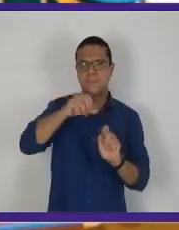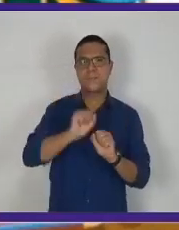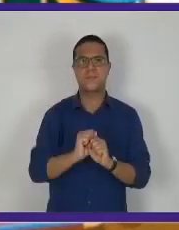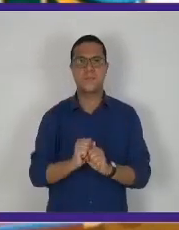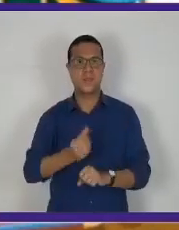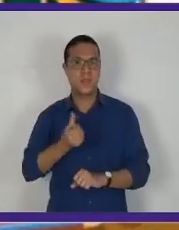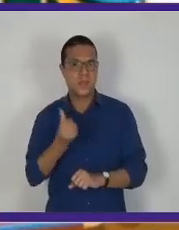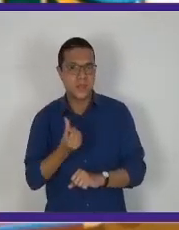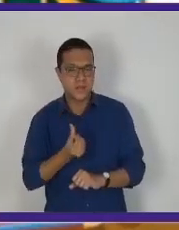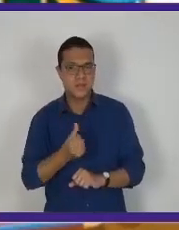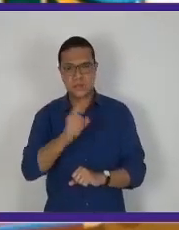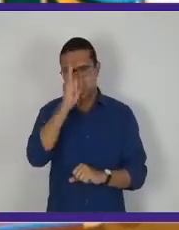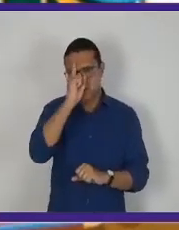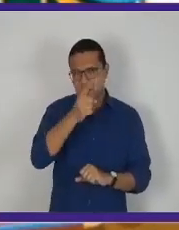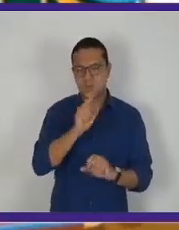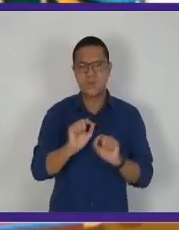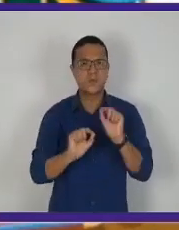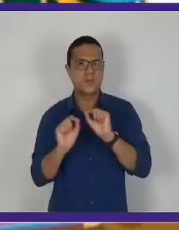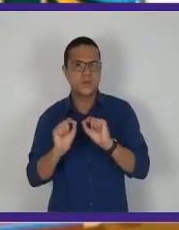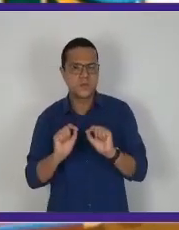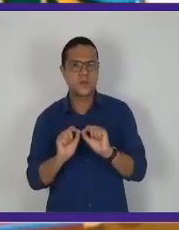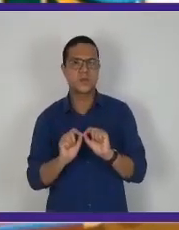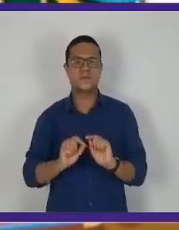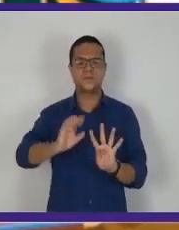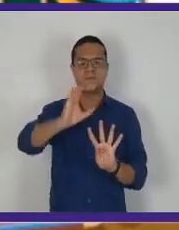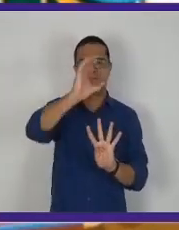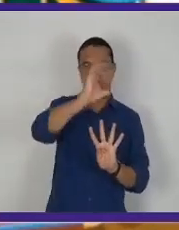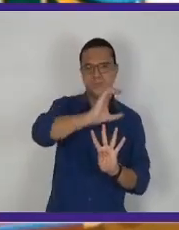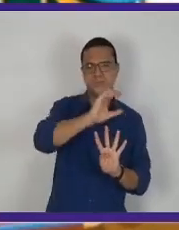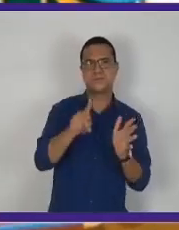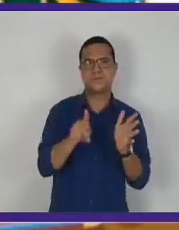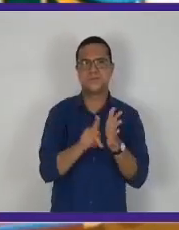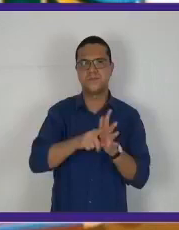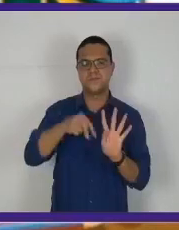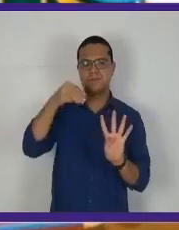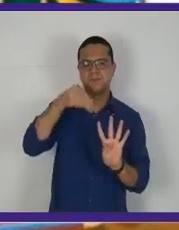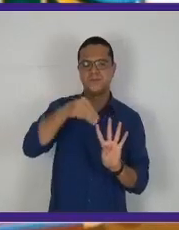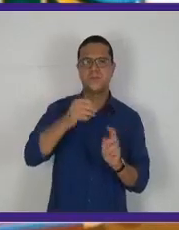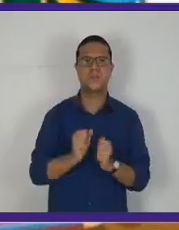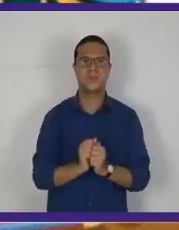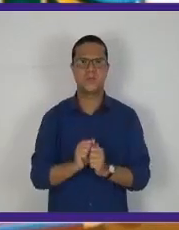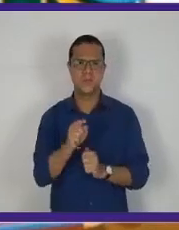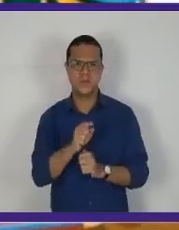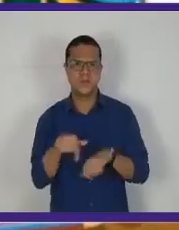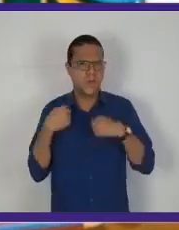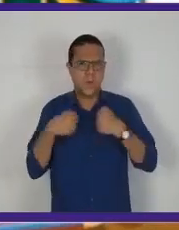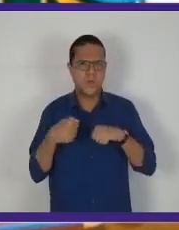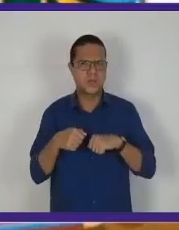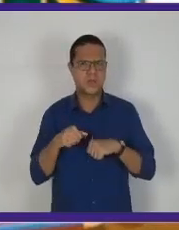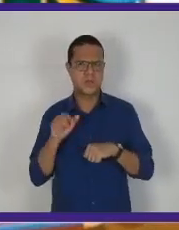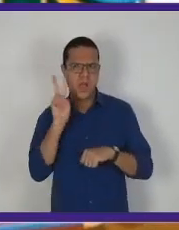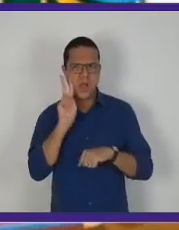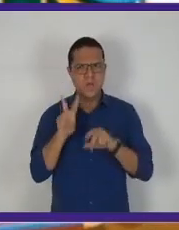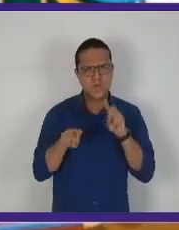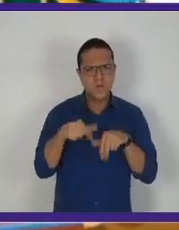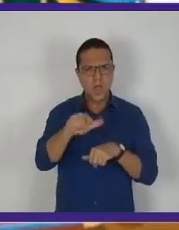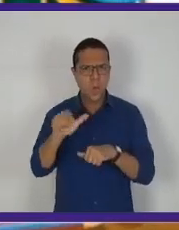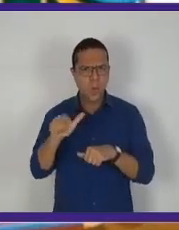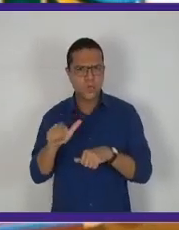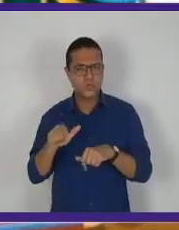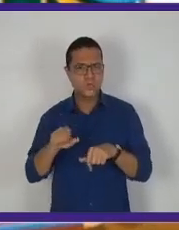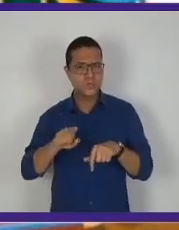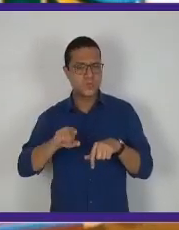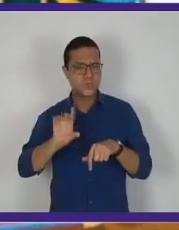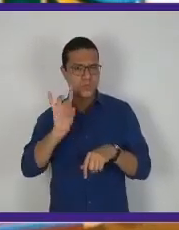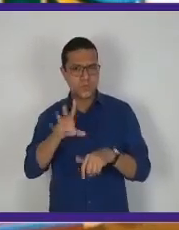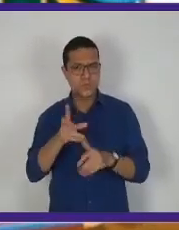sexta ordem, a centena de milhar. Vocês não vão precisar ir para as outras ordens,